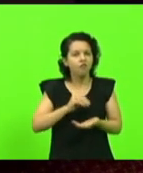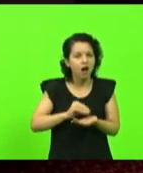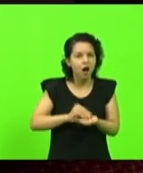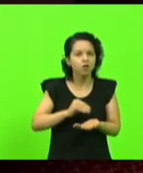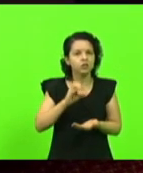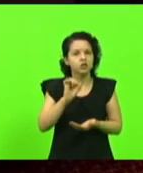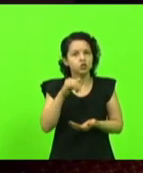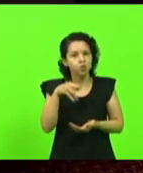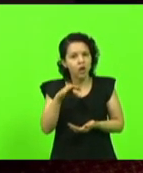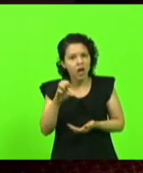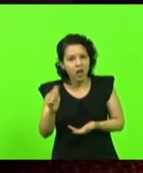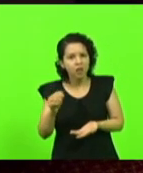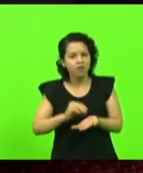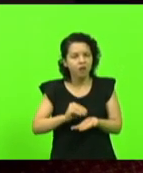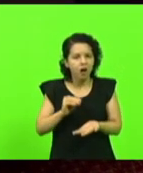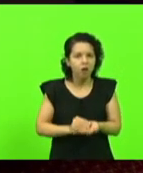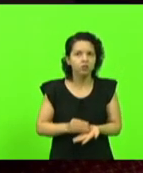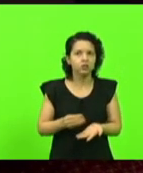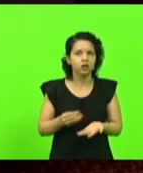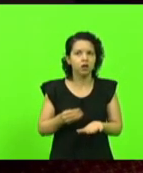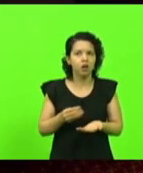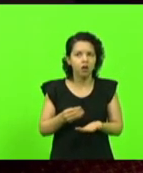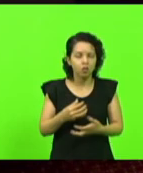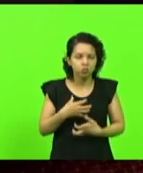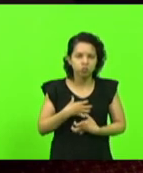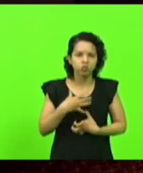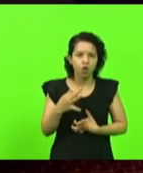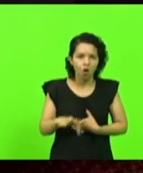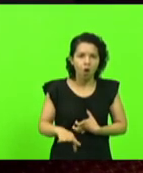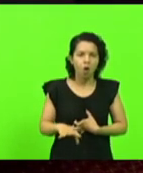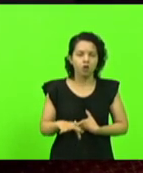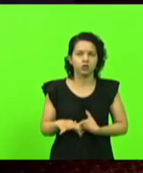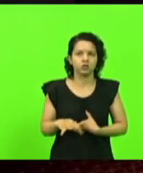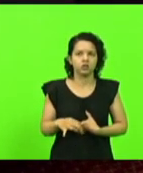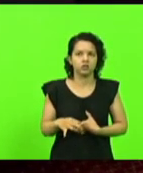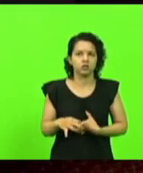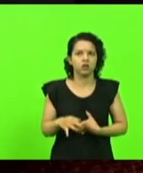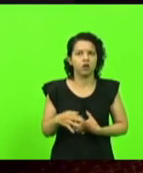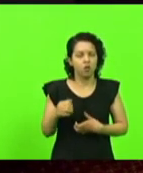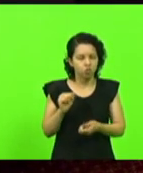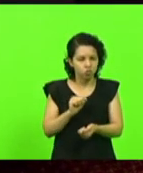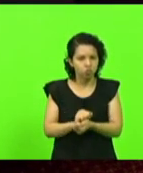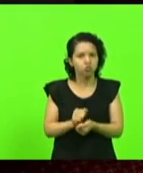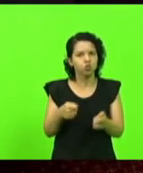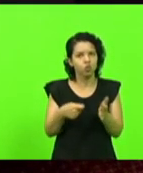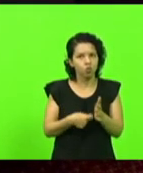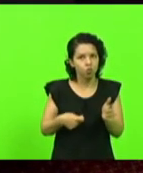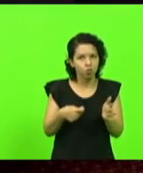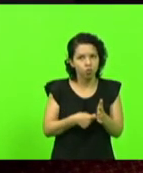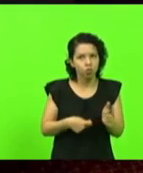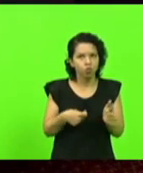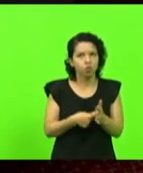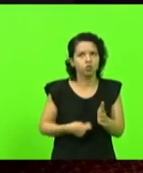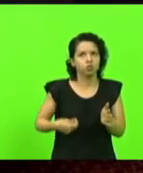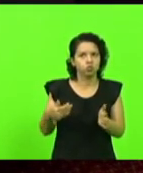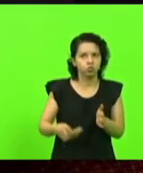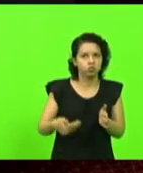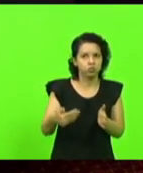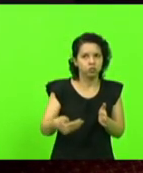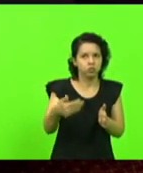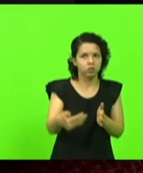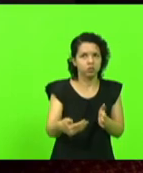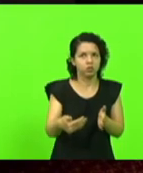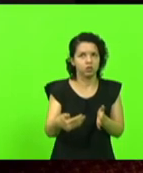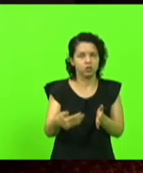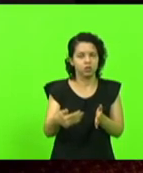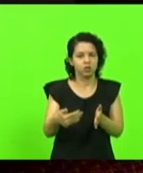isso me dói me machuca realmente estarei com o senhor nessa luta que será uma luta insensante porque só sabe quem